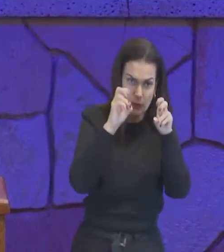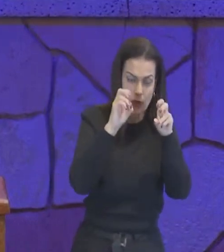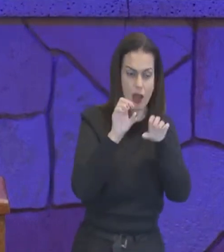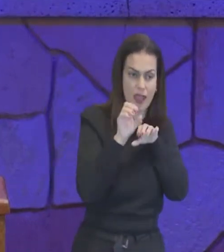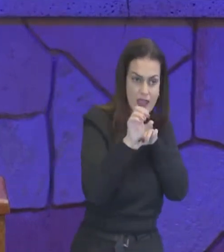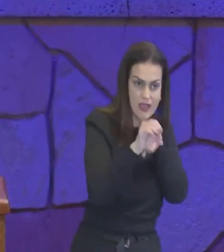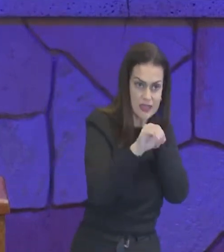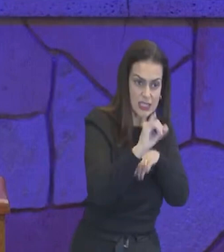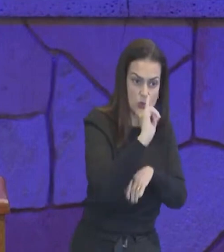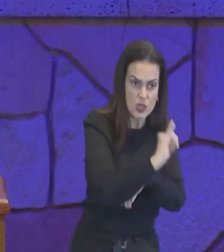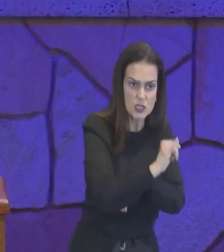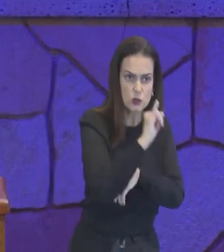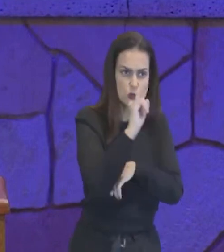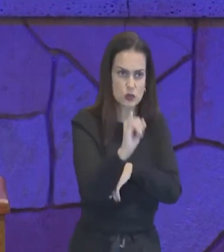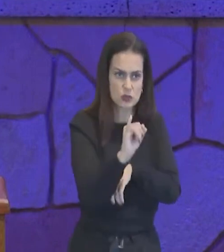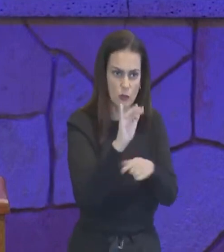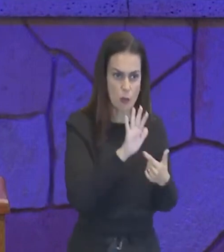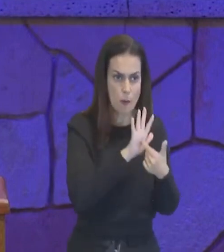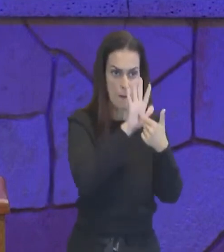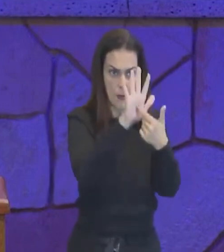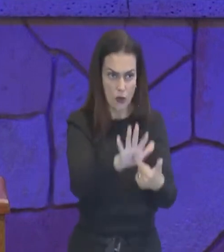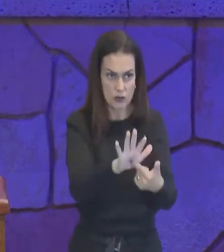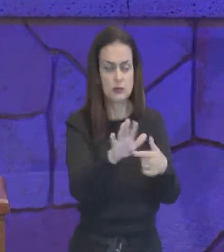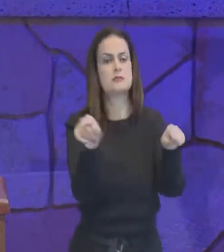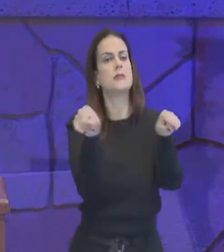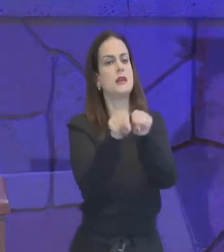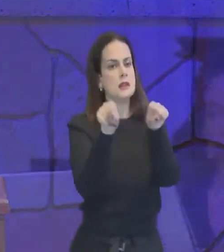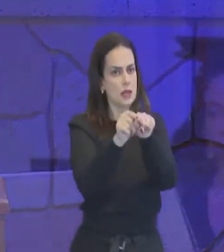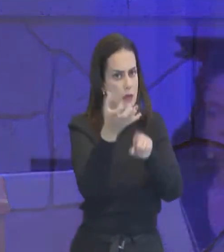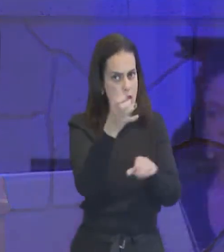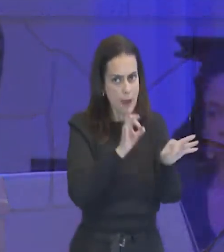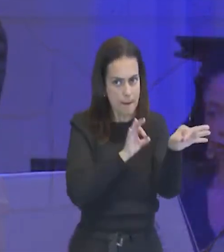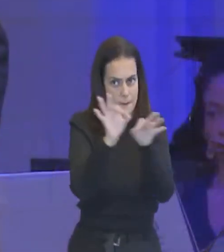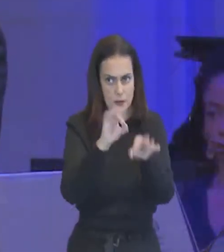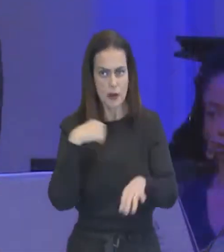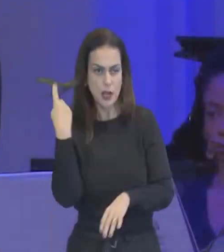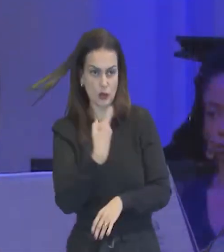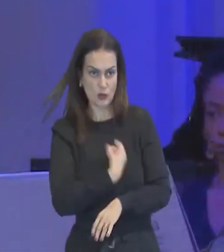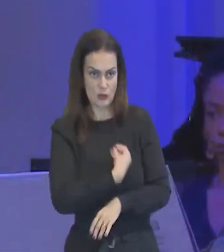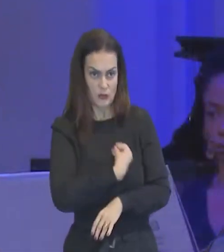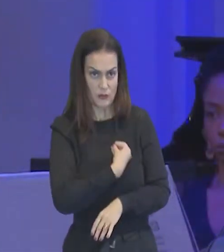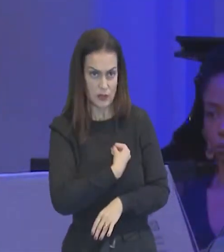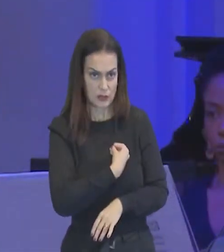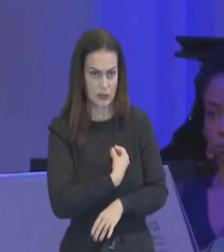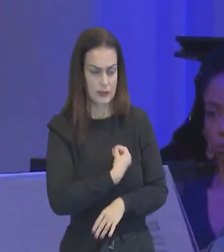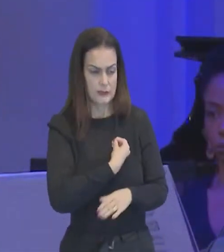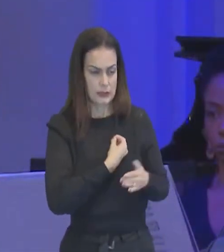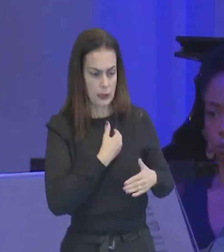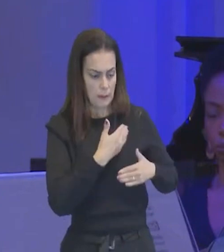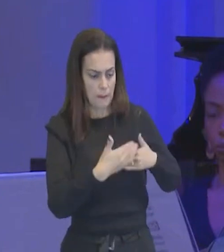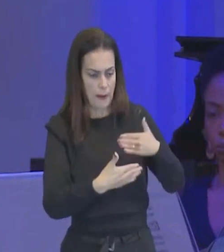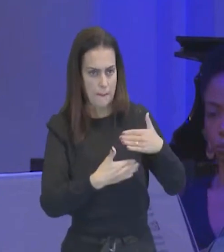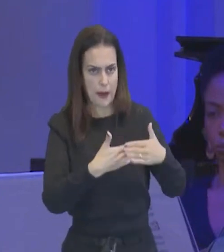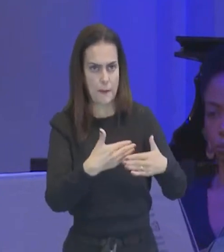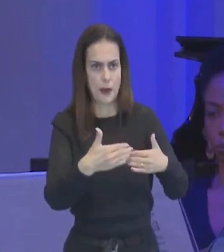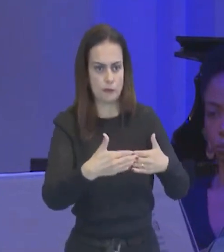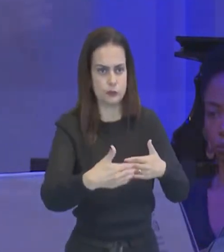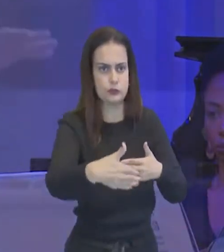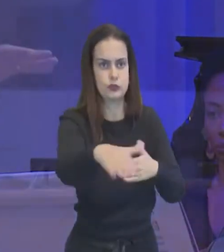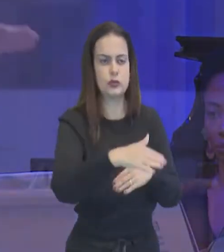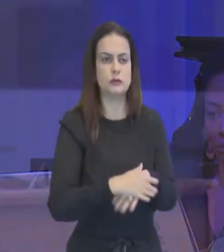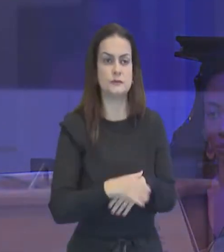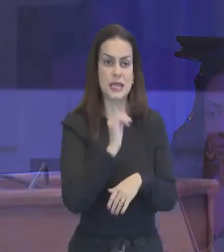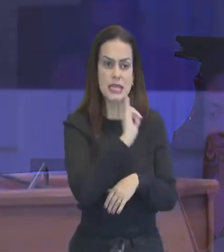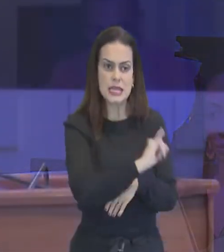instrução, ela quer também nos preparar para a nossa caminhada, para a